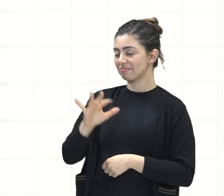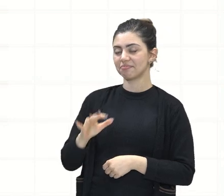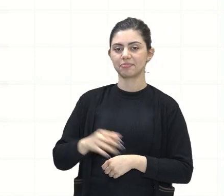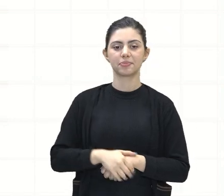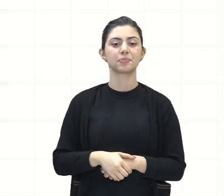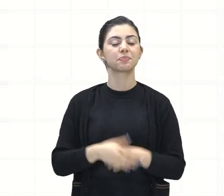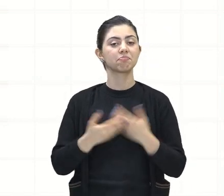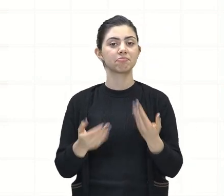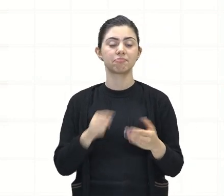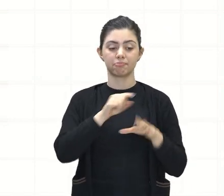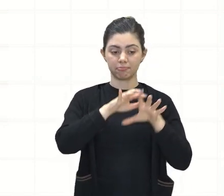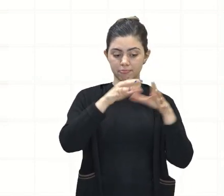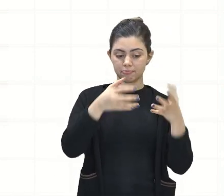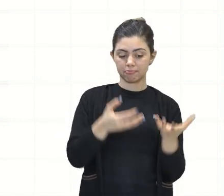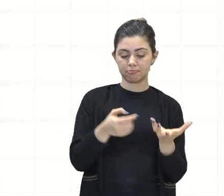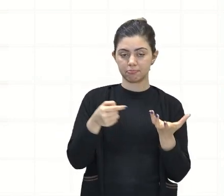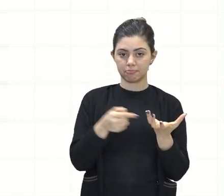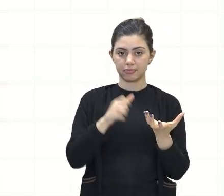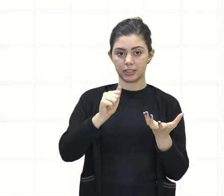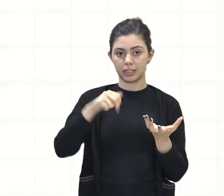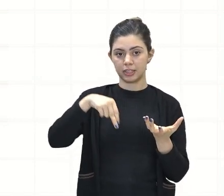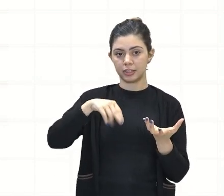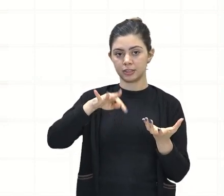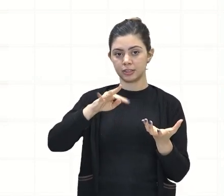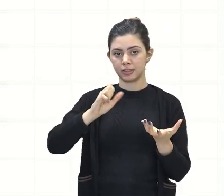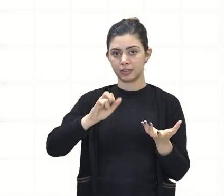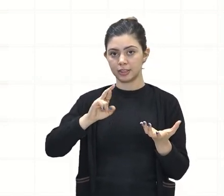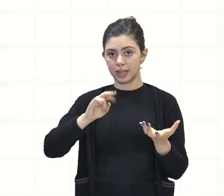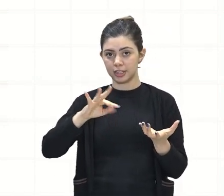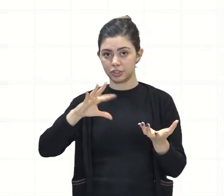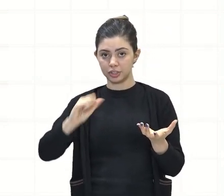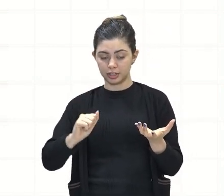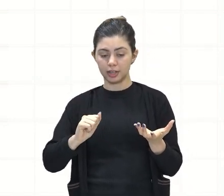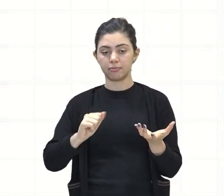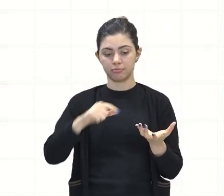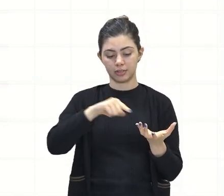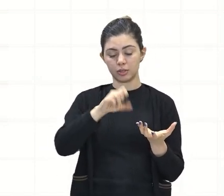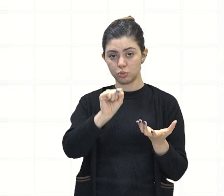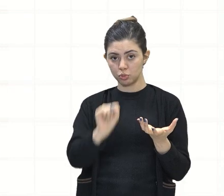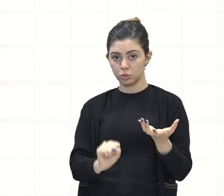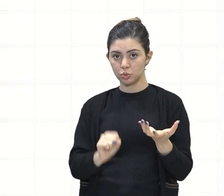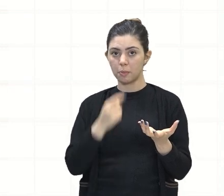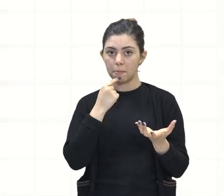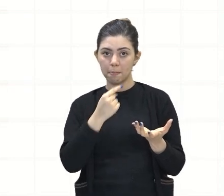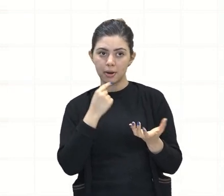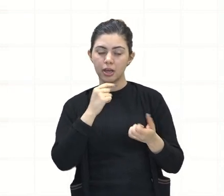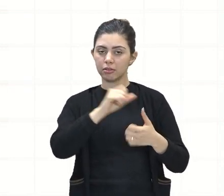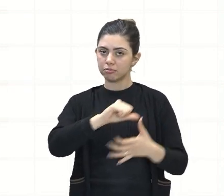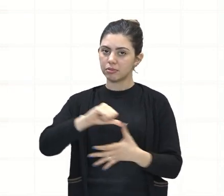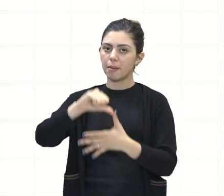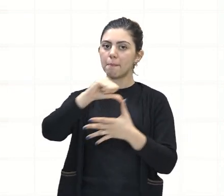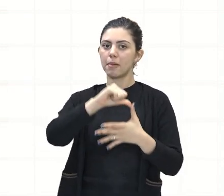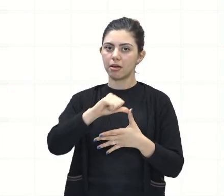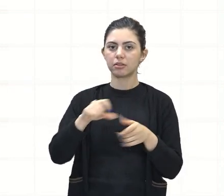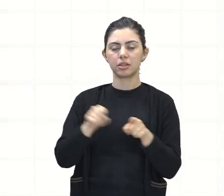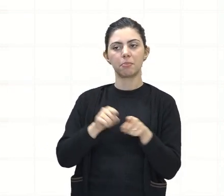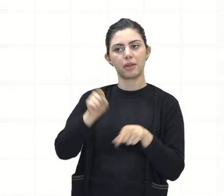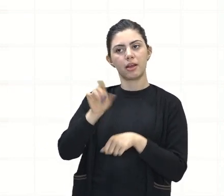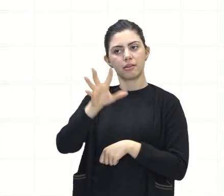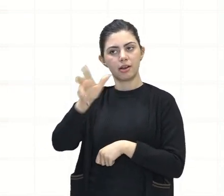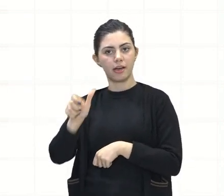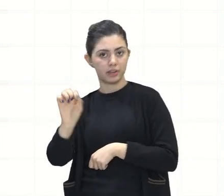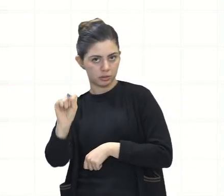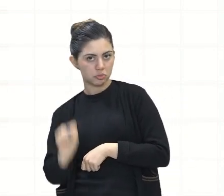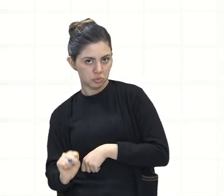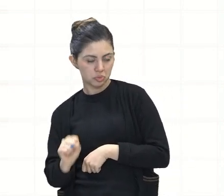Então, a Antártica está localizada no Polo Sul, aqui perto da América do Sul, perto do Sul da África, perto também